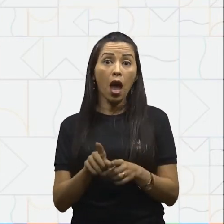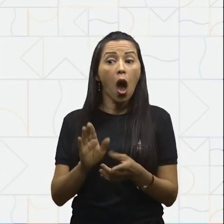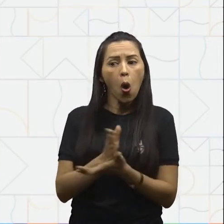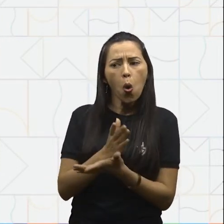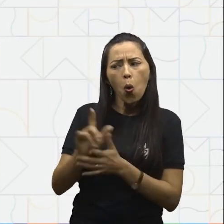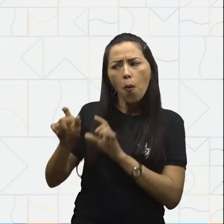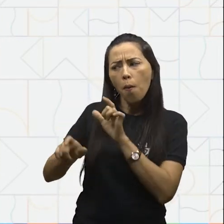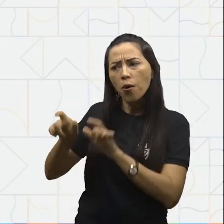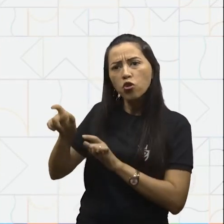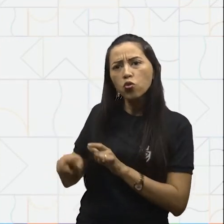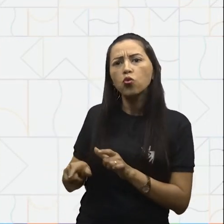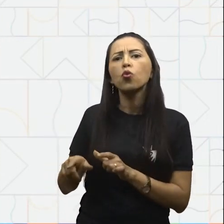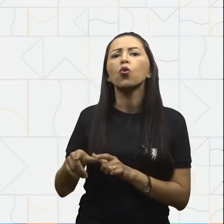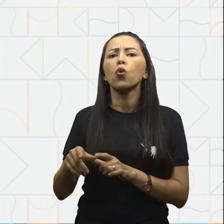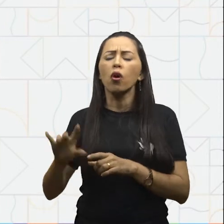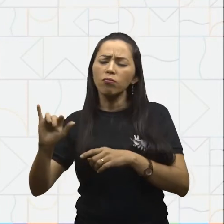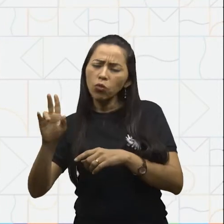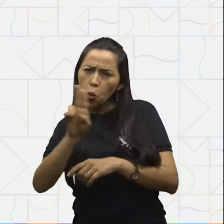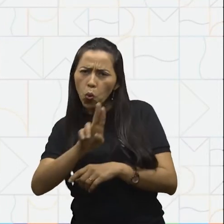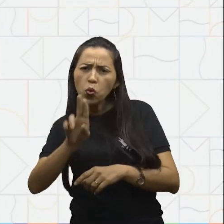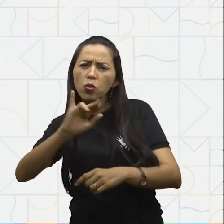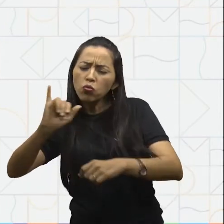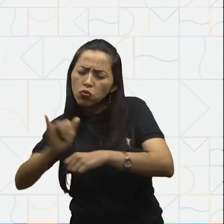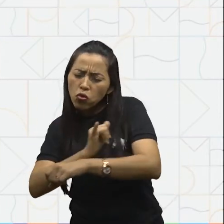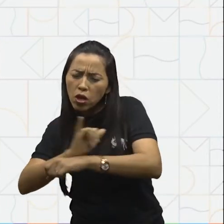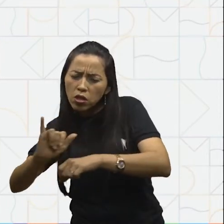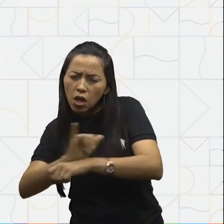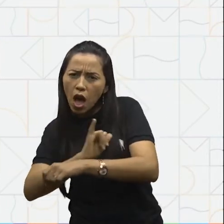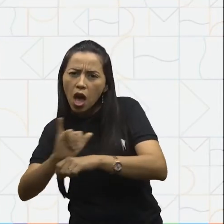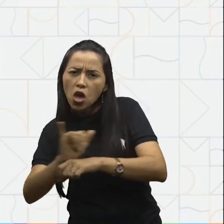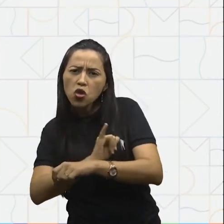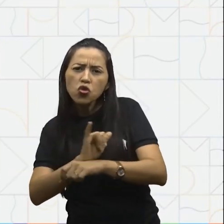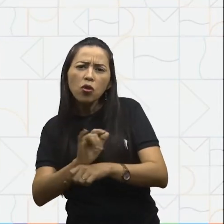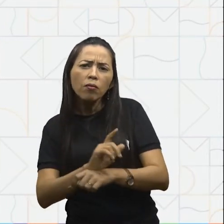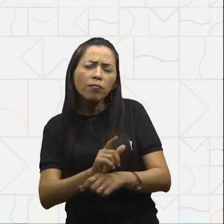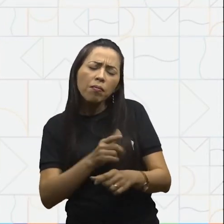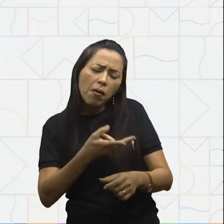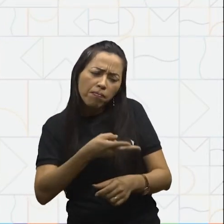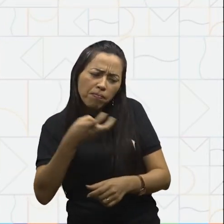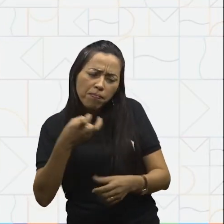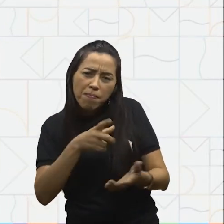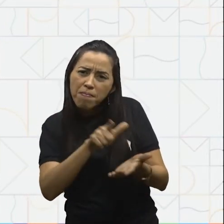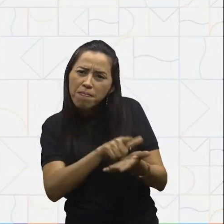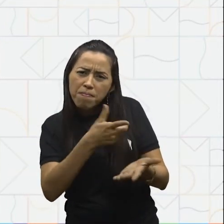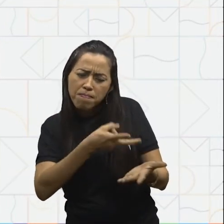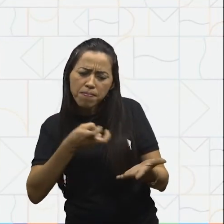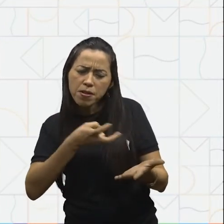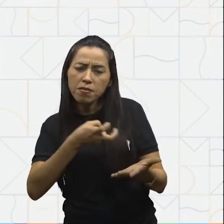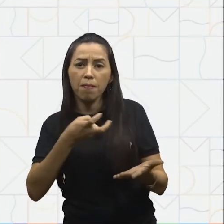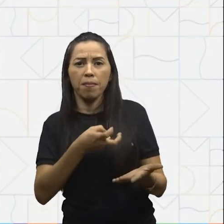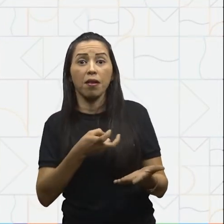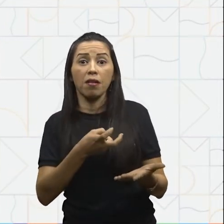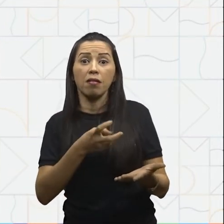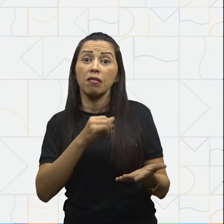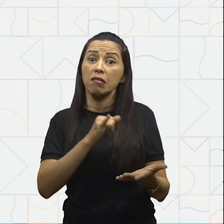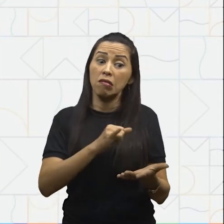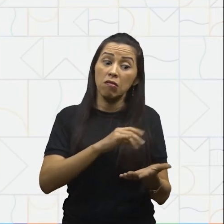umas técnicas para reconhecer algum tipo de fraude que venha a existir.